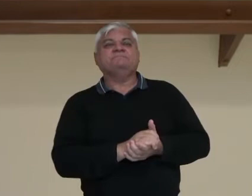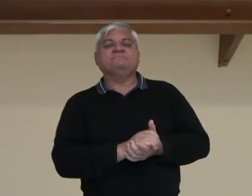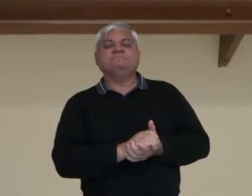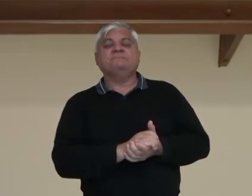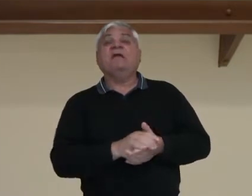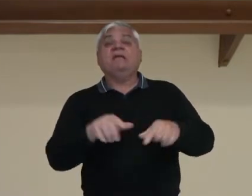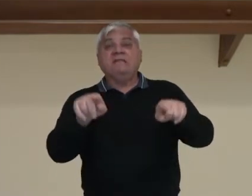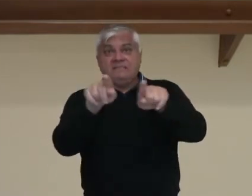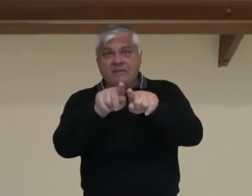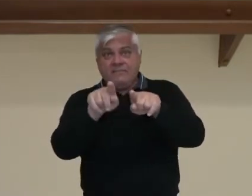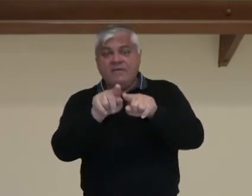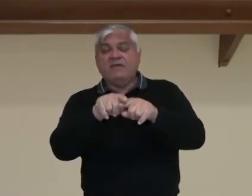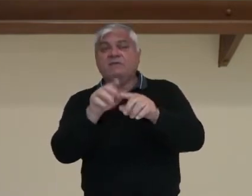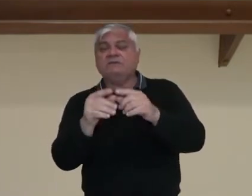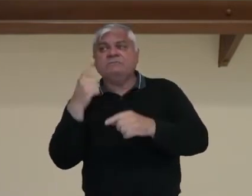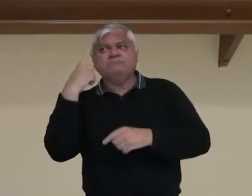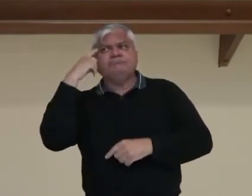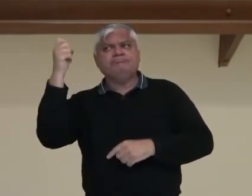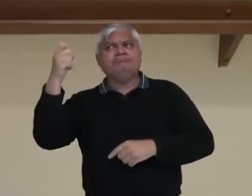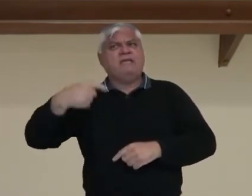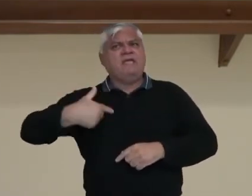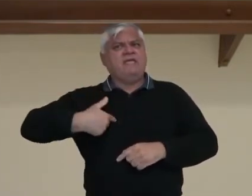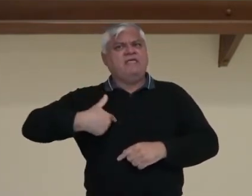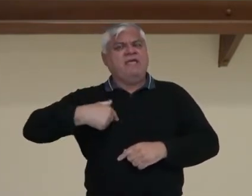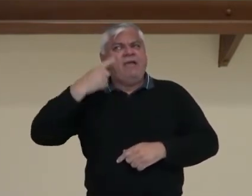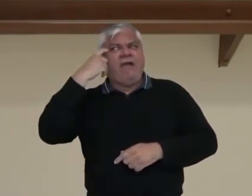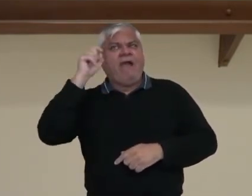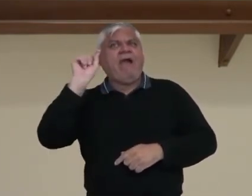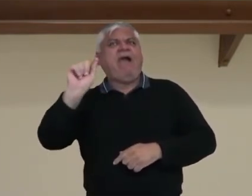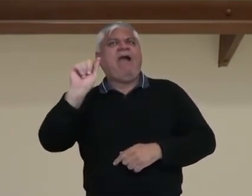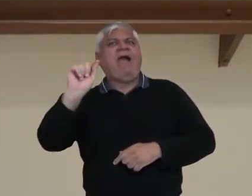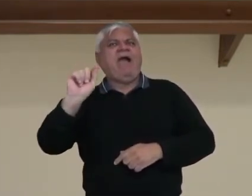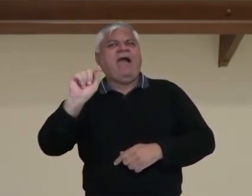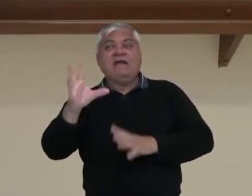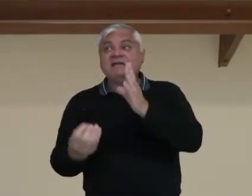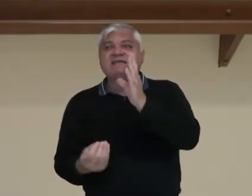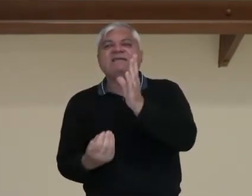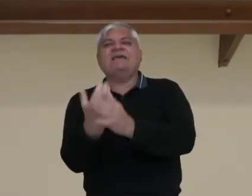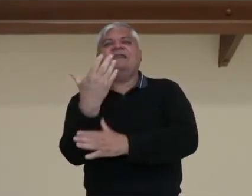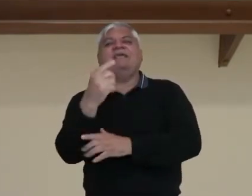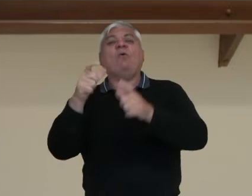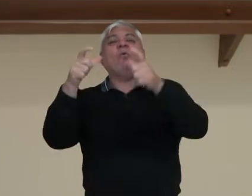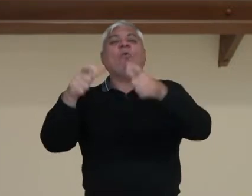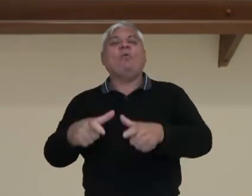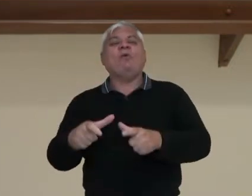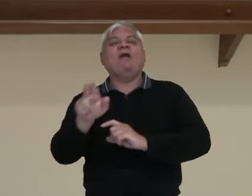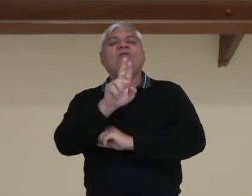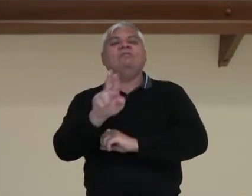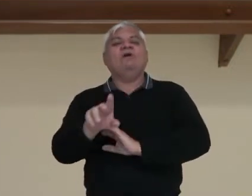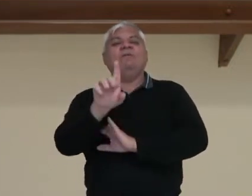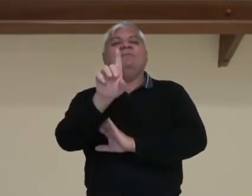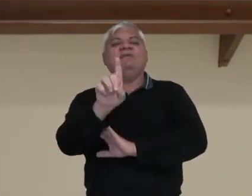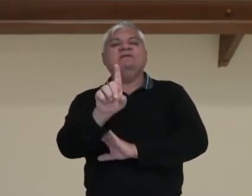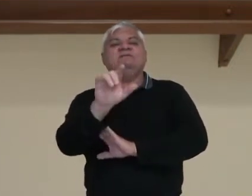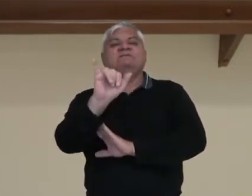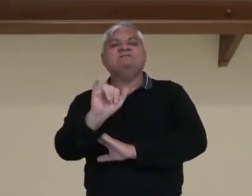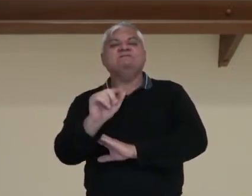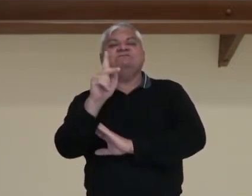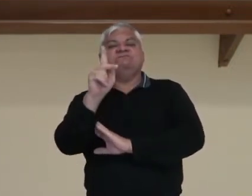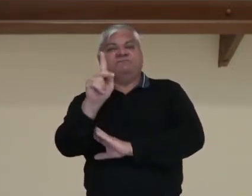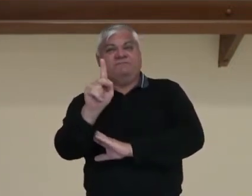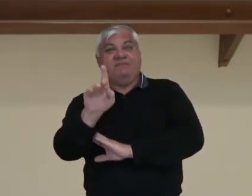nesse momento nós vamos ver que Getúlio Vargas ele vai criar então também um departamento responsável